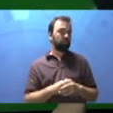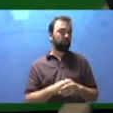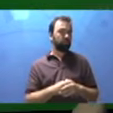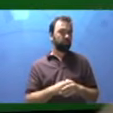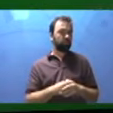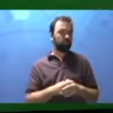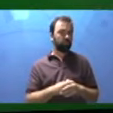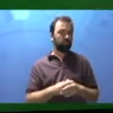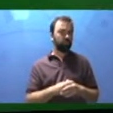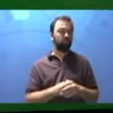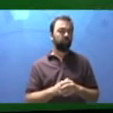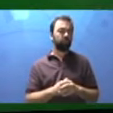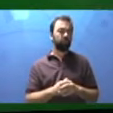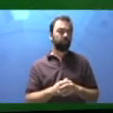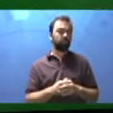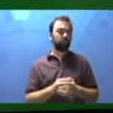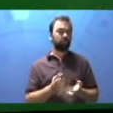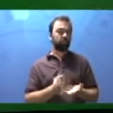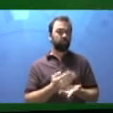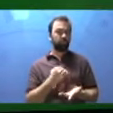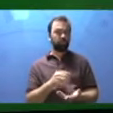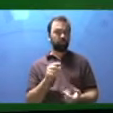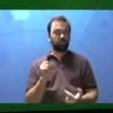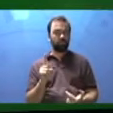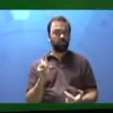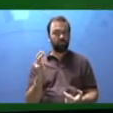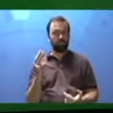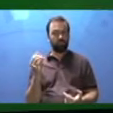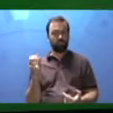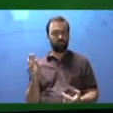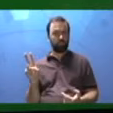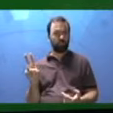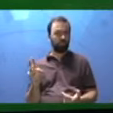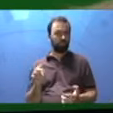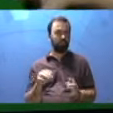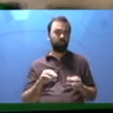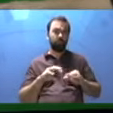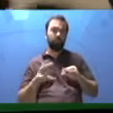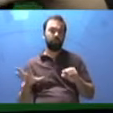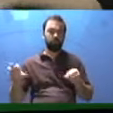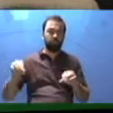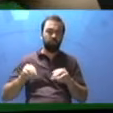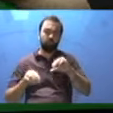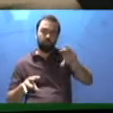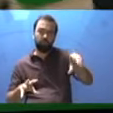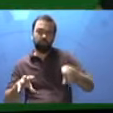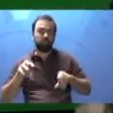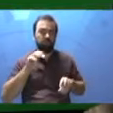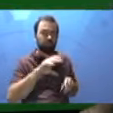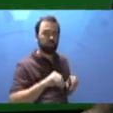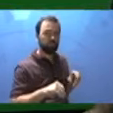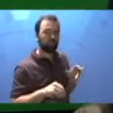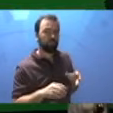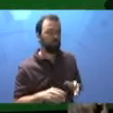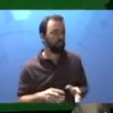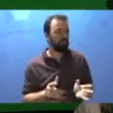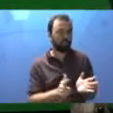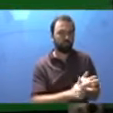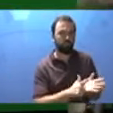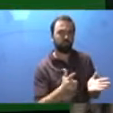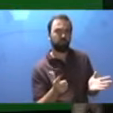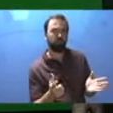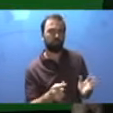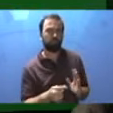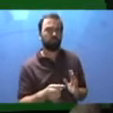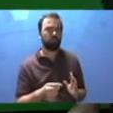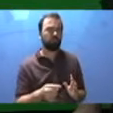falou. Anotados na página 132. Separe o material que será utilizado. Base de